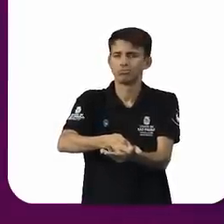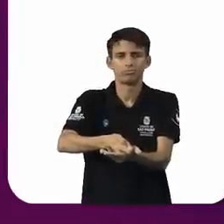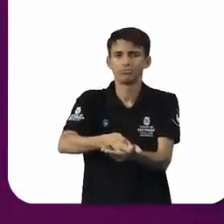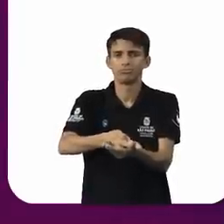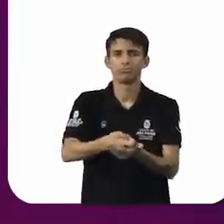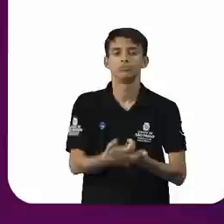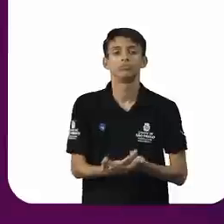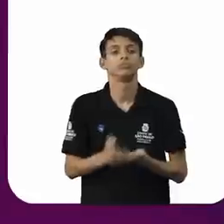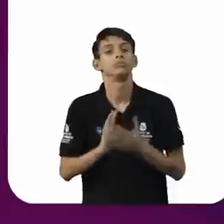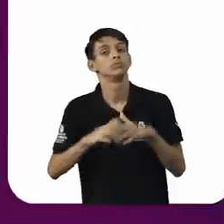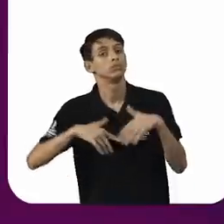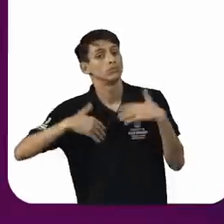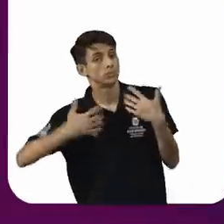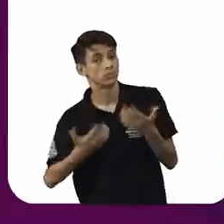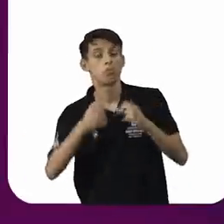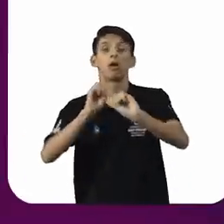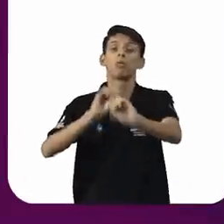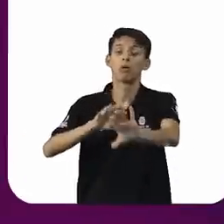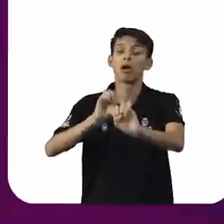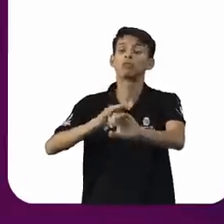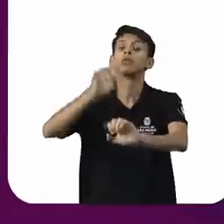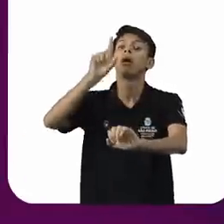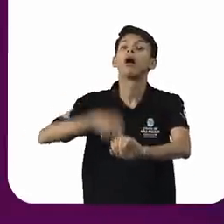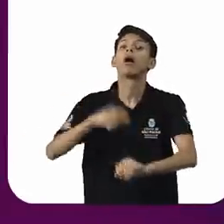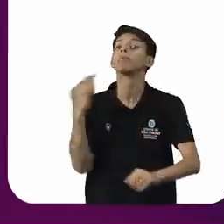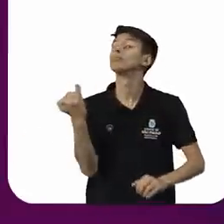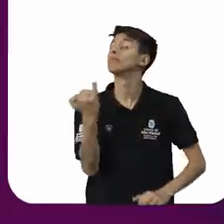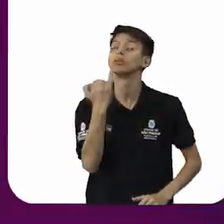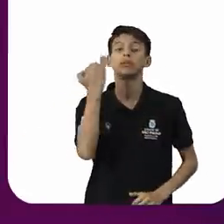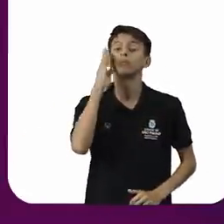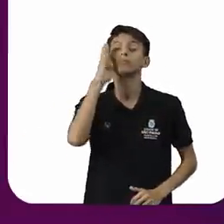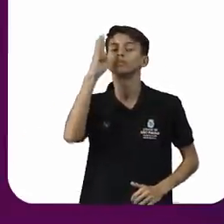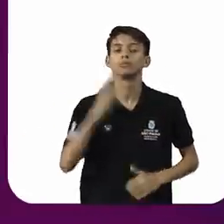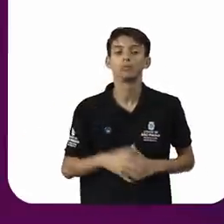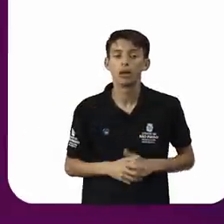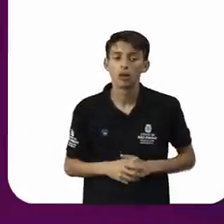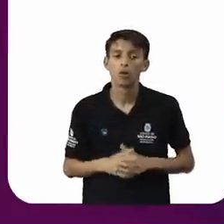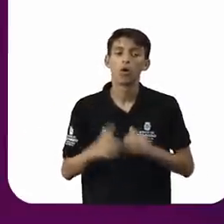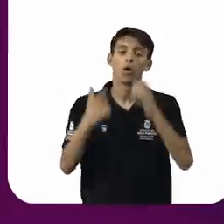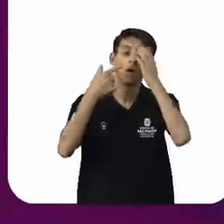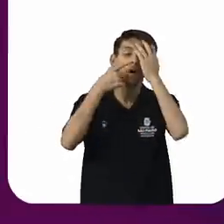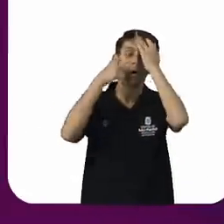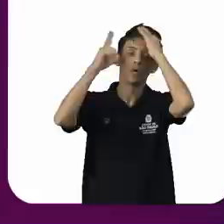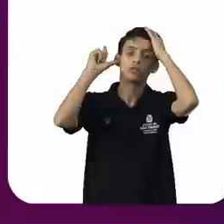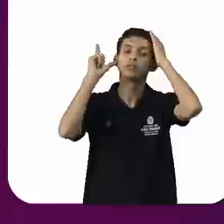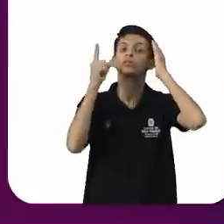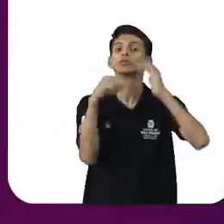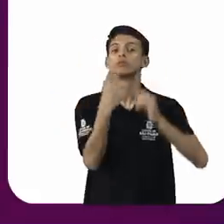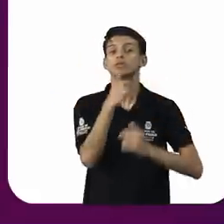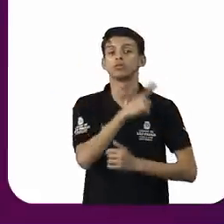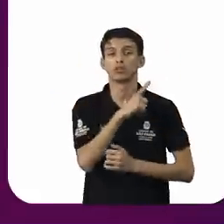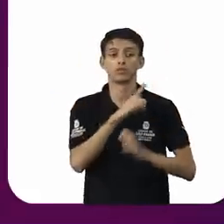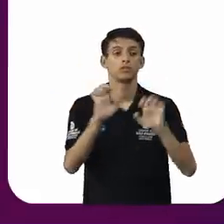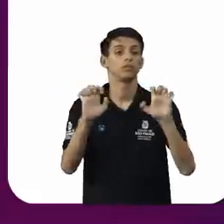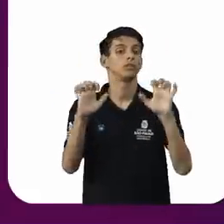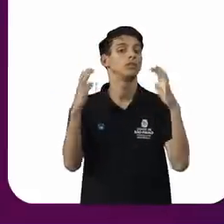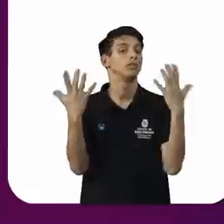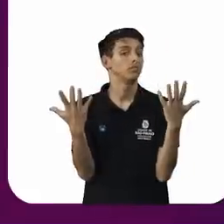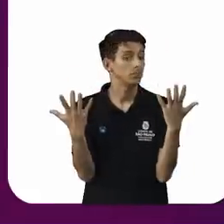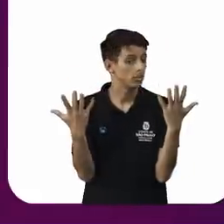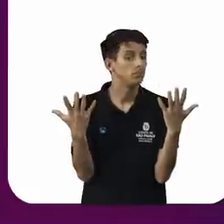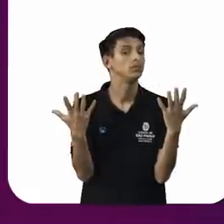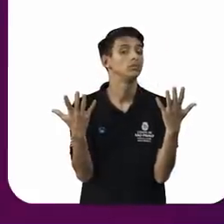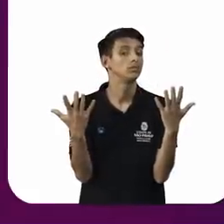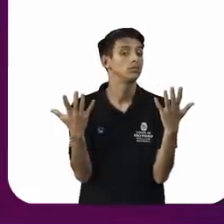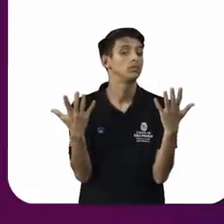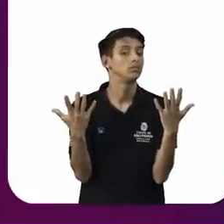Então, a dimensão educacional é fundamental. Veja bem, ontem mesmo nós tivemos esse evento desastroso,